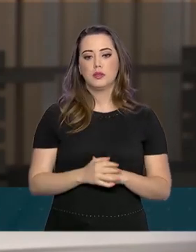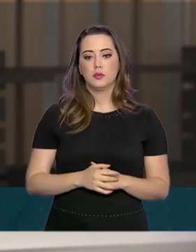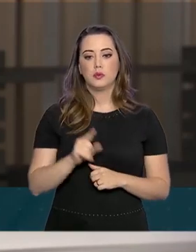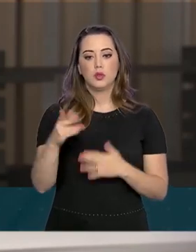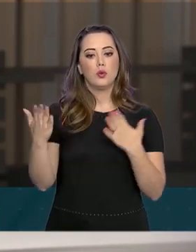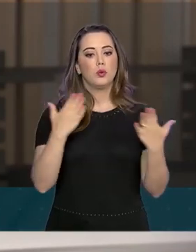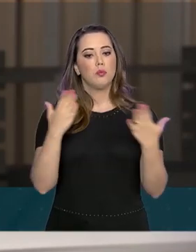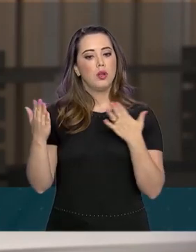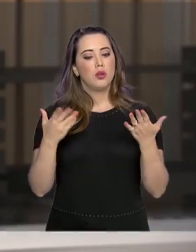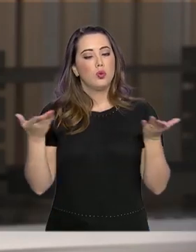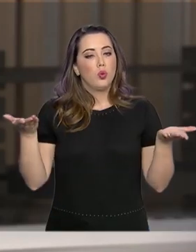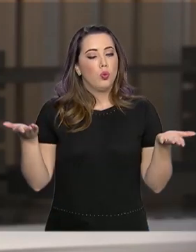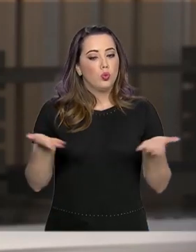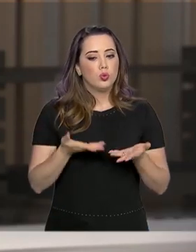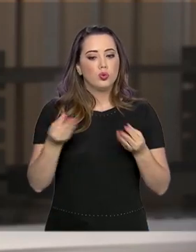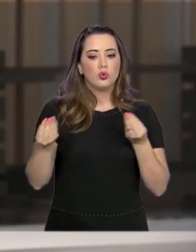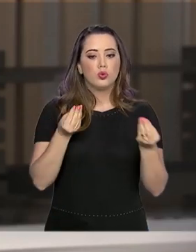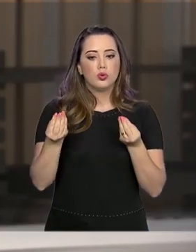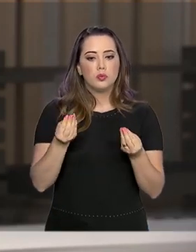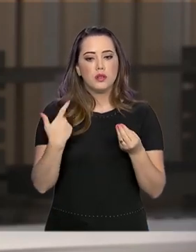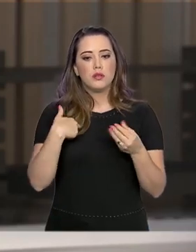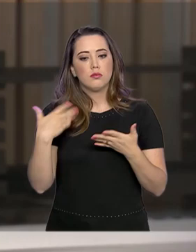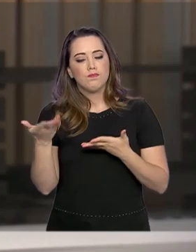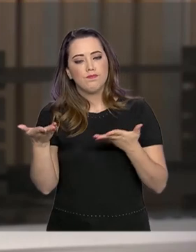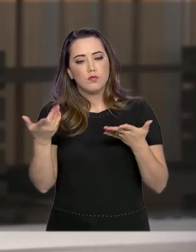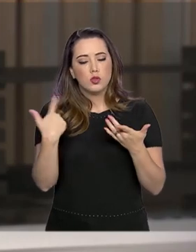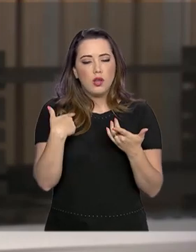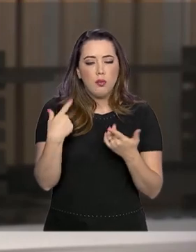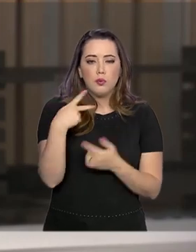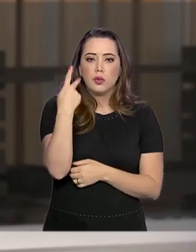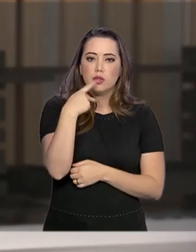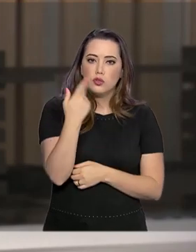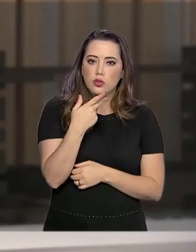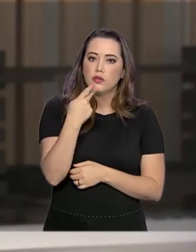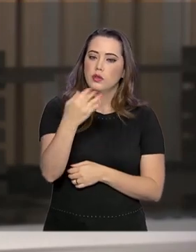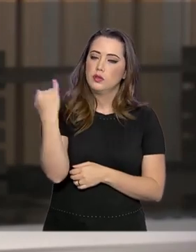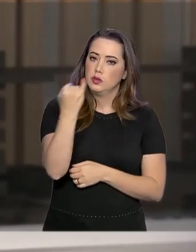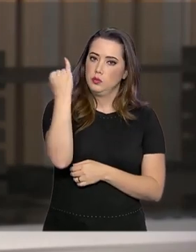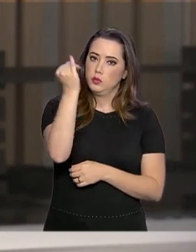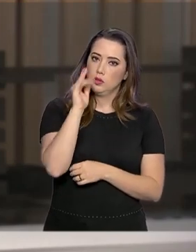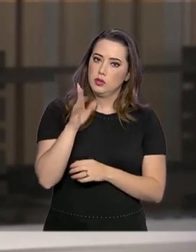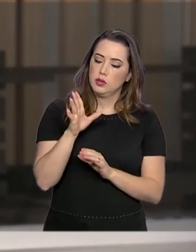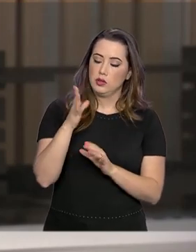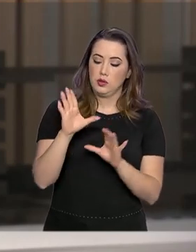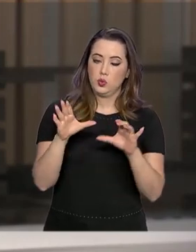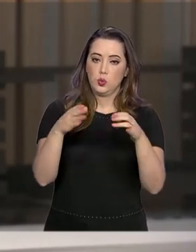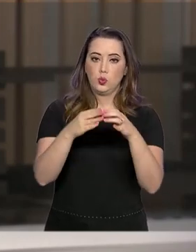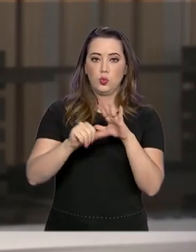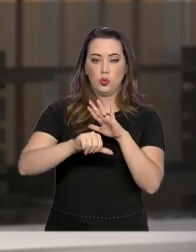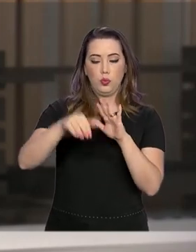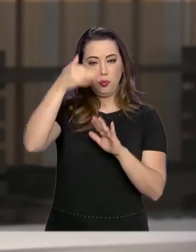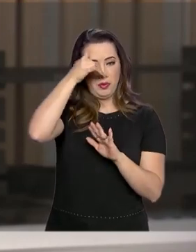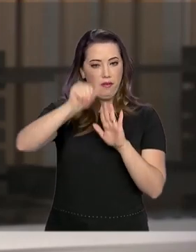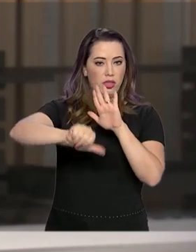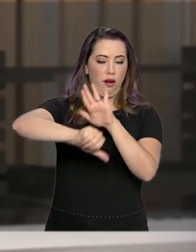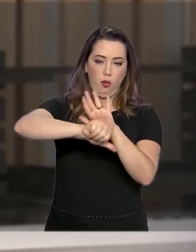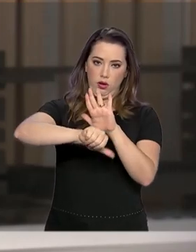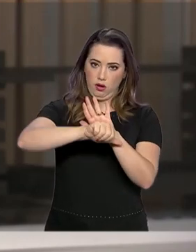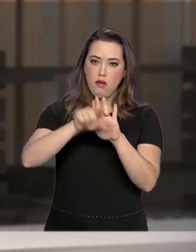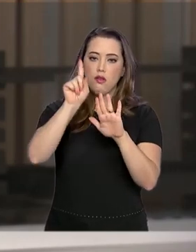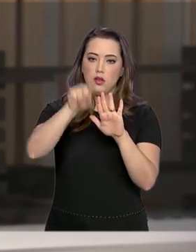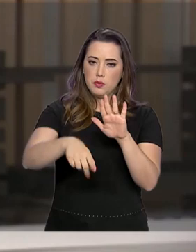político e defendeu o pacote anticrime aprovado esta semana na Câmara dos Deputados. Ele destacou o trabalho de